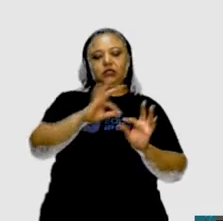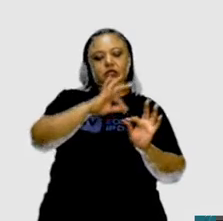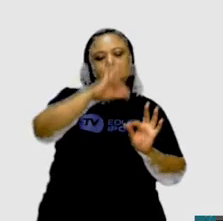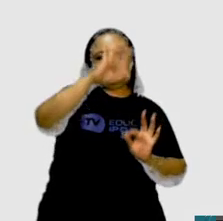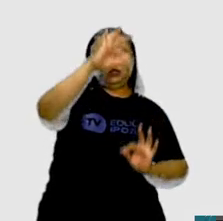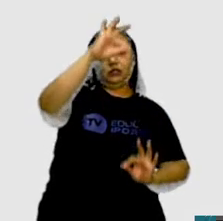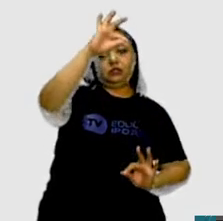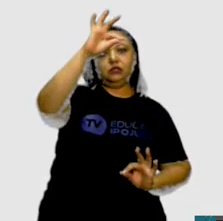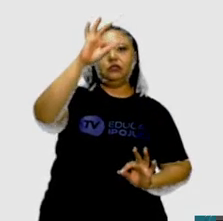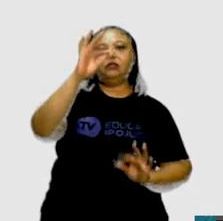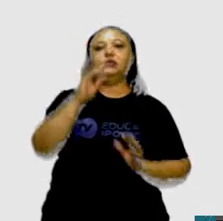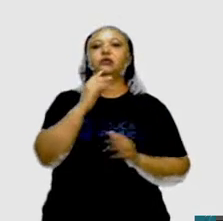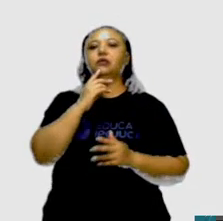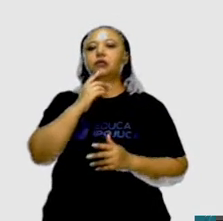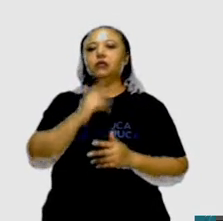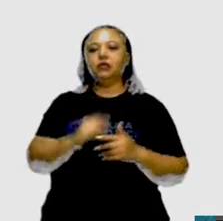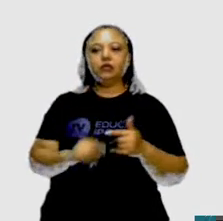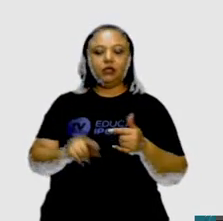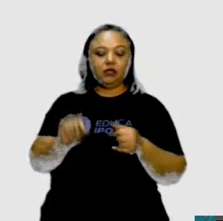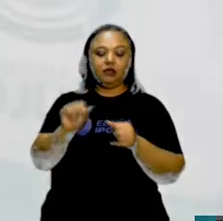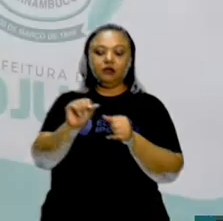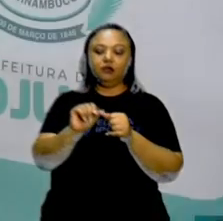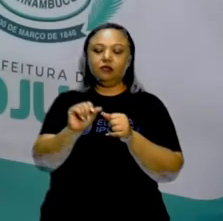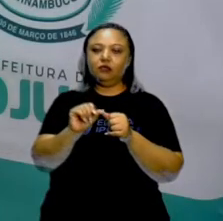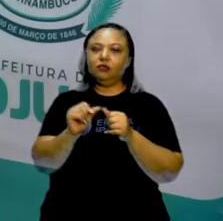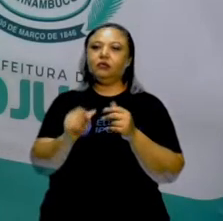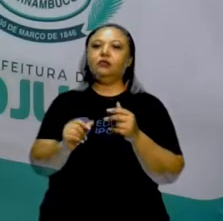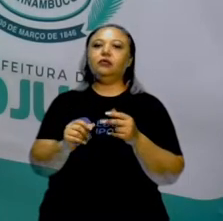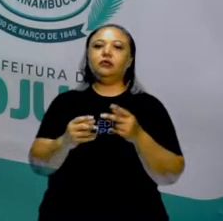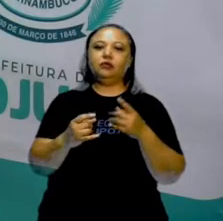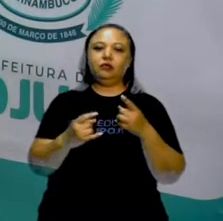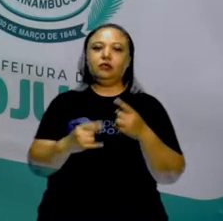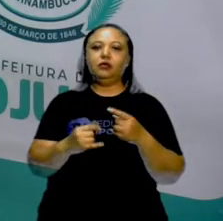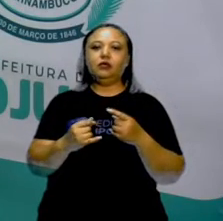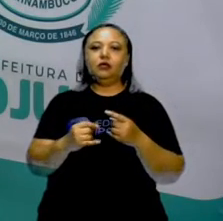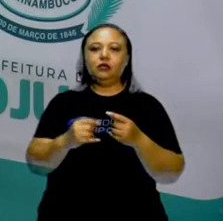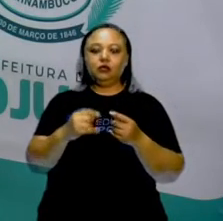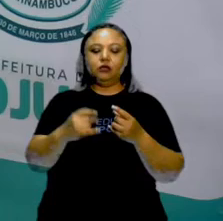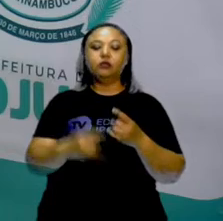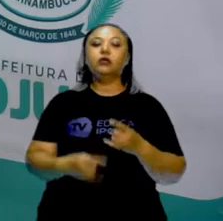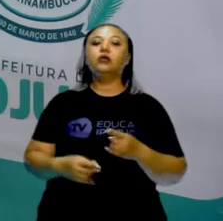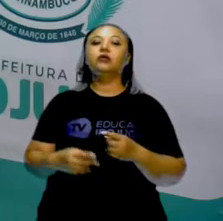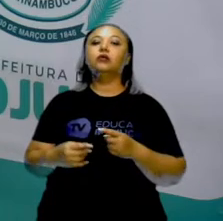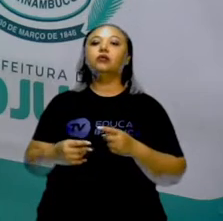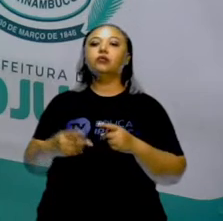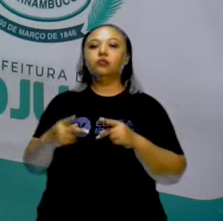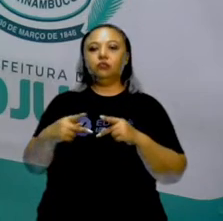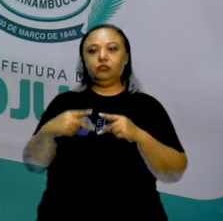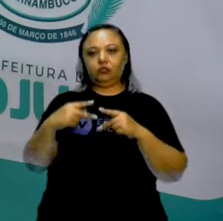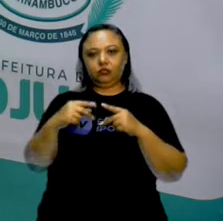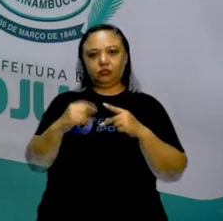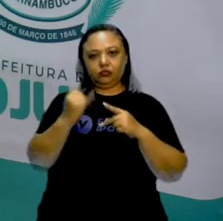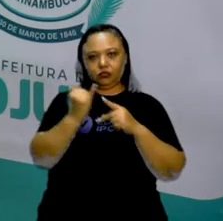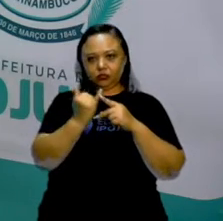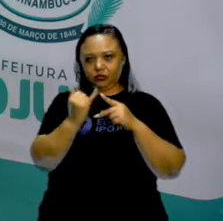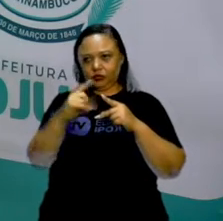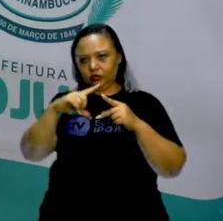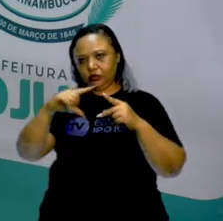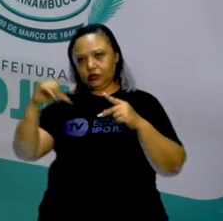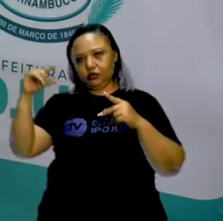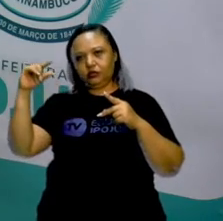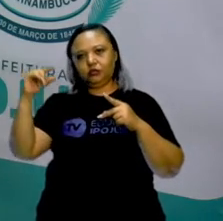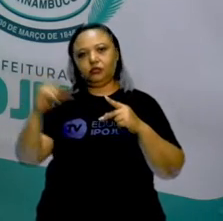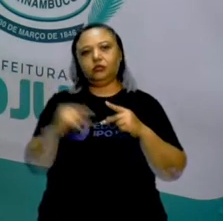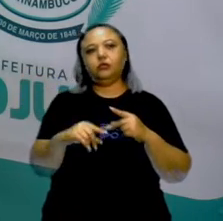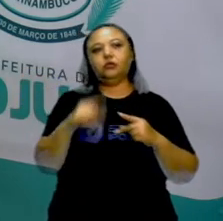figuras semelhantes a polígonos, né? Com quatro lados retos aqui, ó, no fundo, a gente pode perceber.